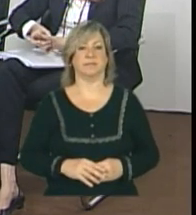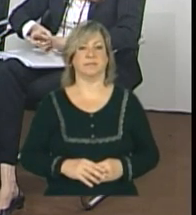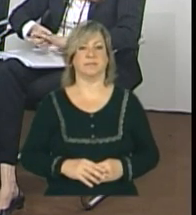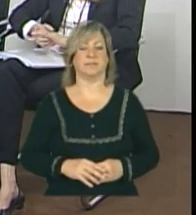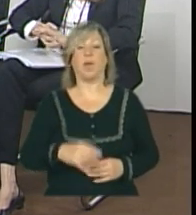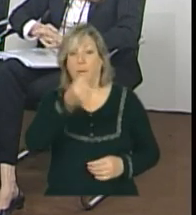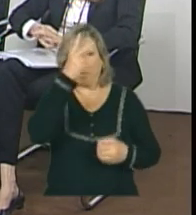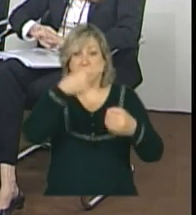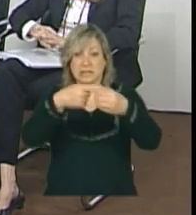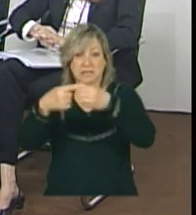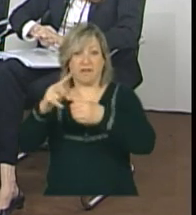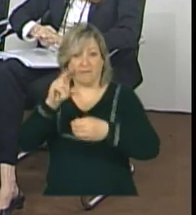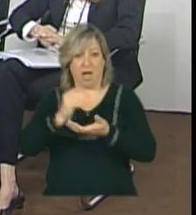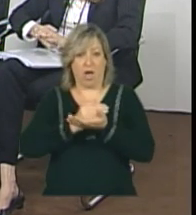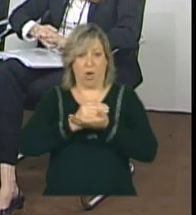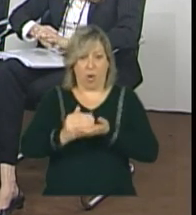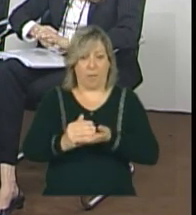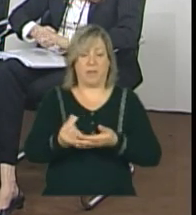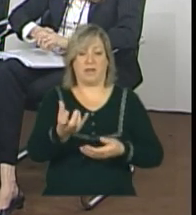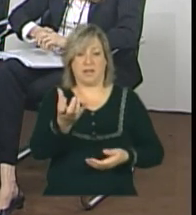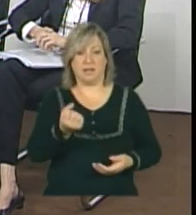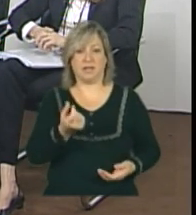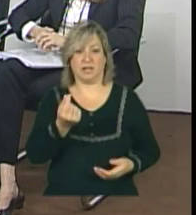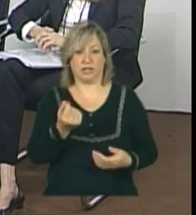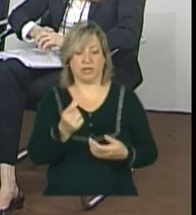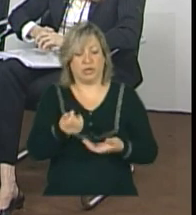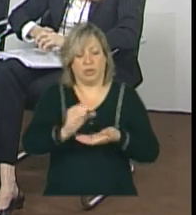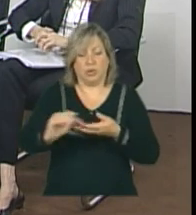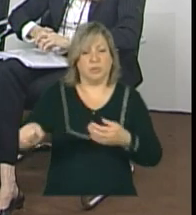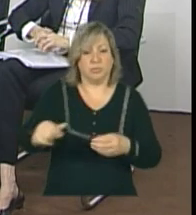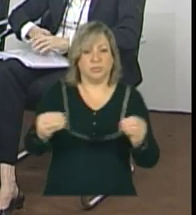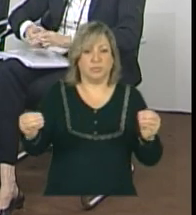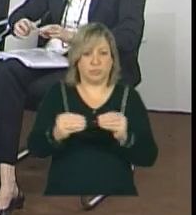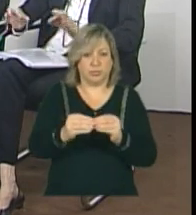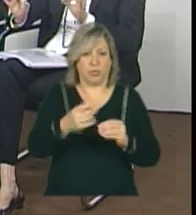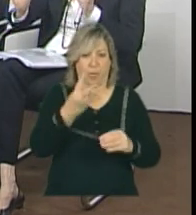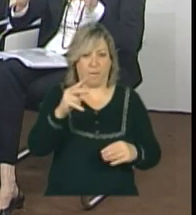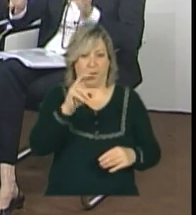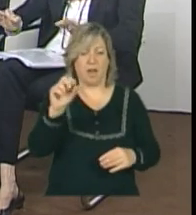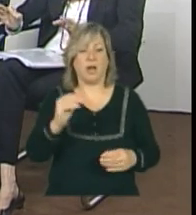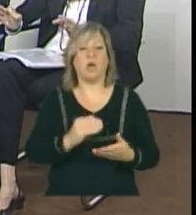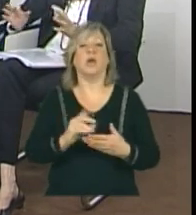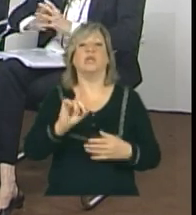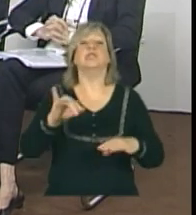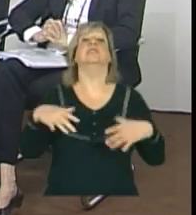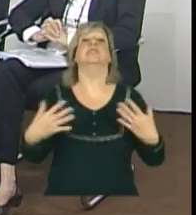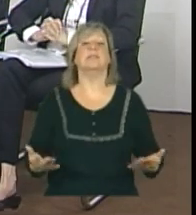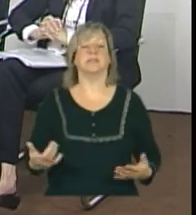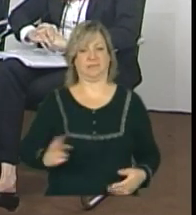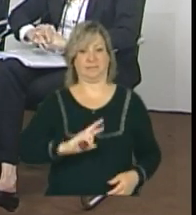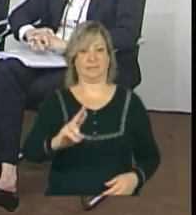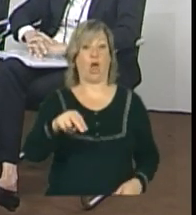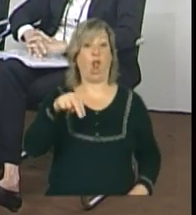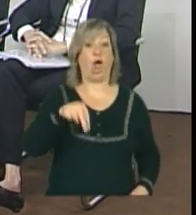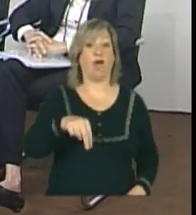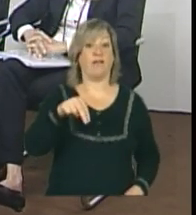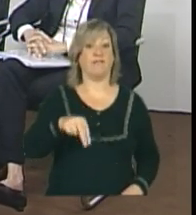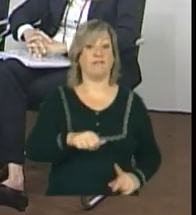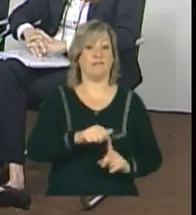Os municípios passarão a receber o cofinanciamento da equipe volante a partir de quando, socorro? Novembro. É a primeira vez.